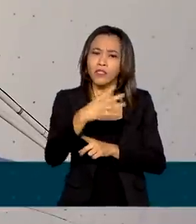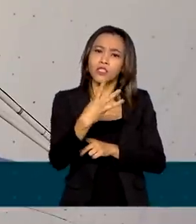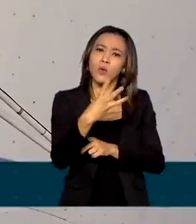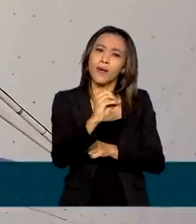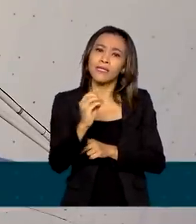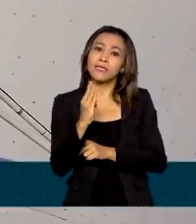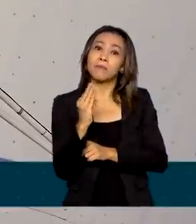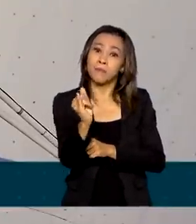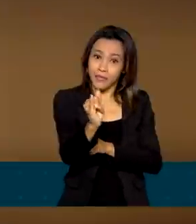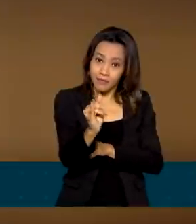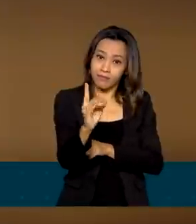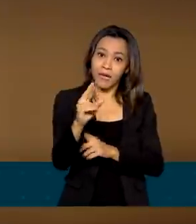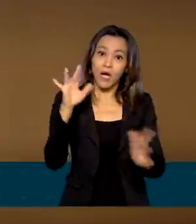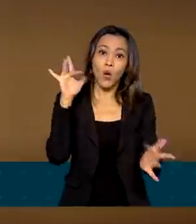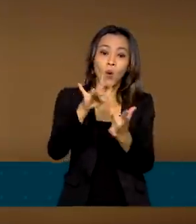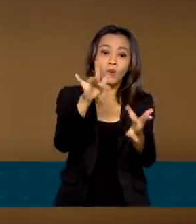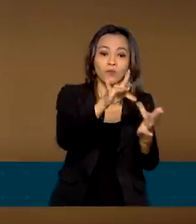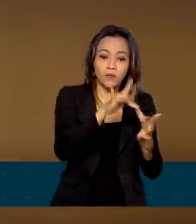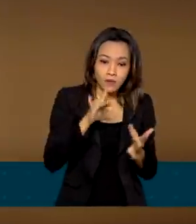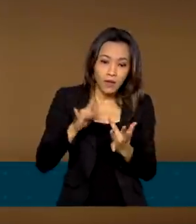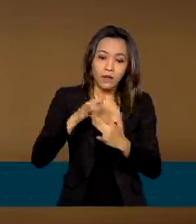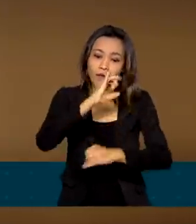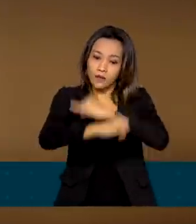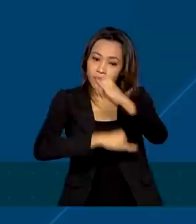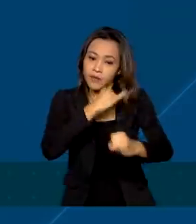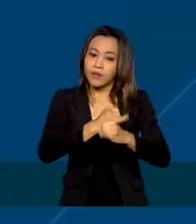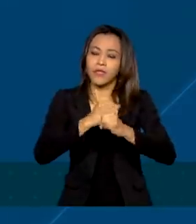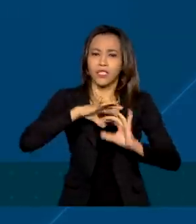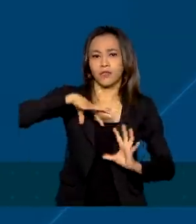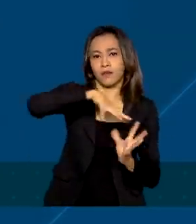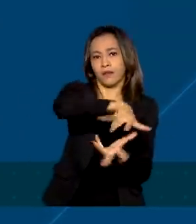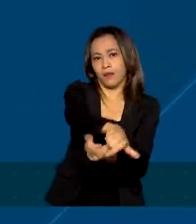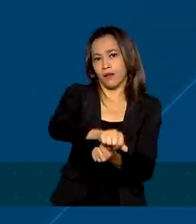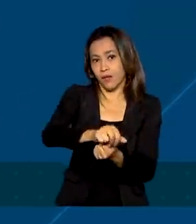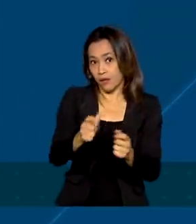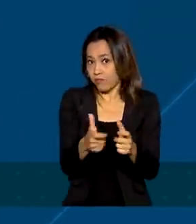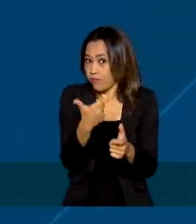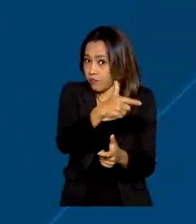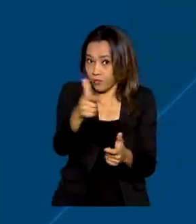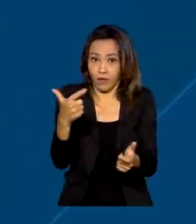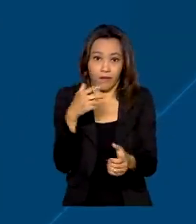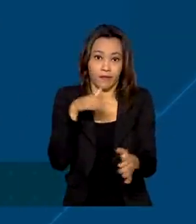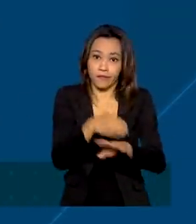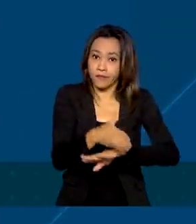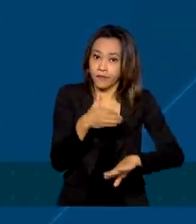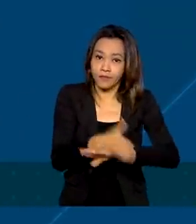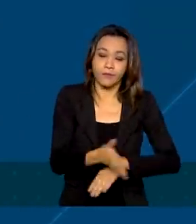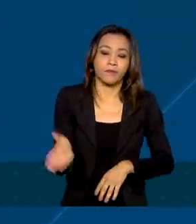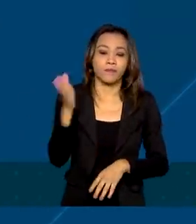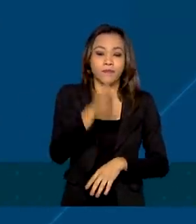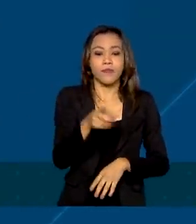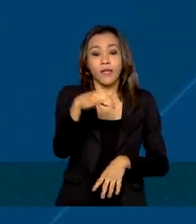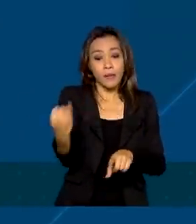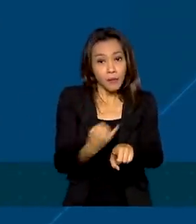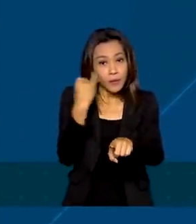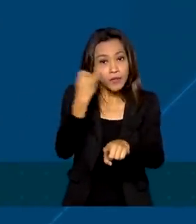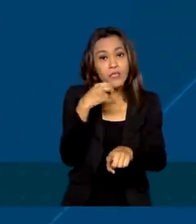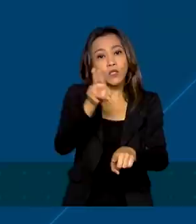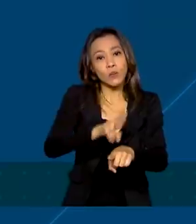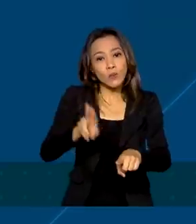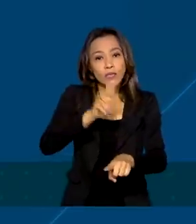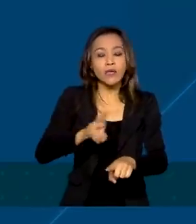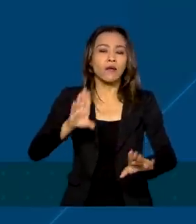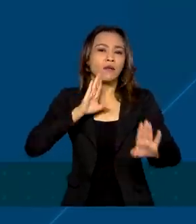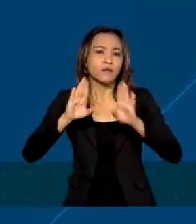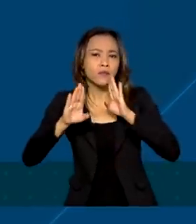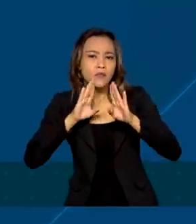metade da população da Terra, que não tem acesso à internet. É importante esse conexionismo, a gente usar as redes sociais, a gente